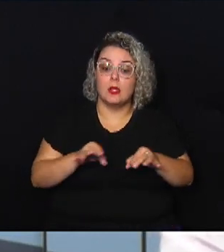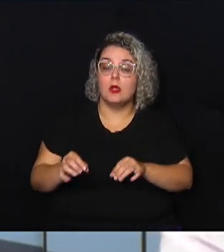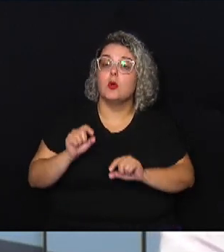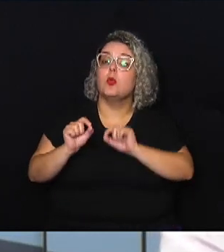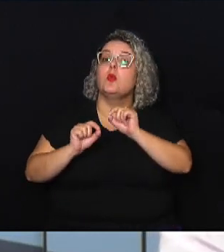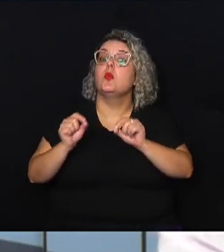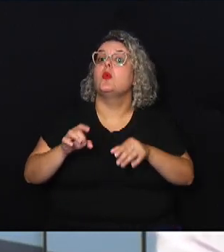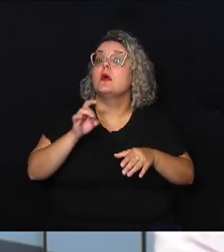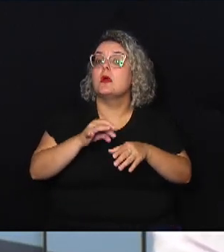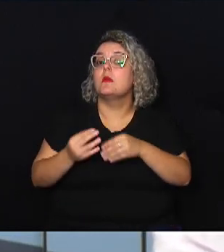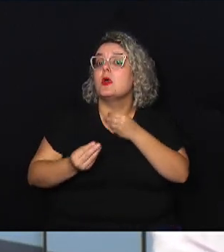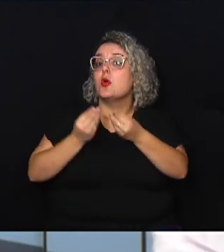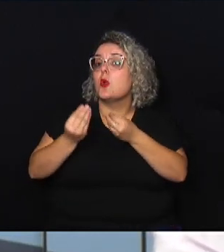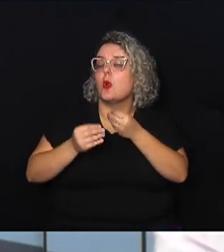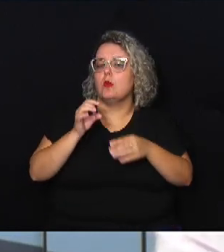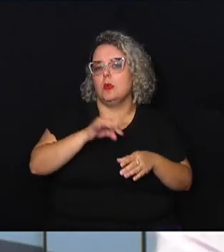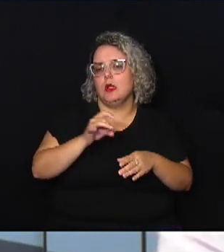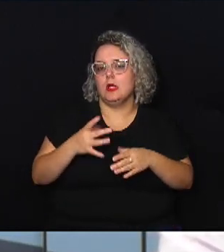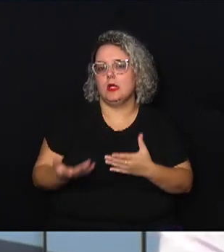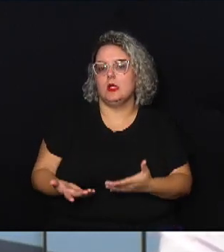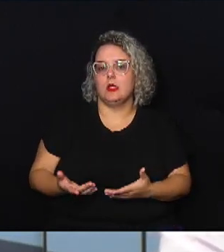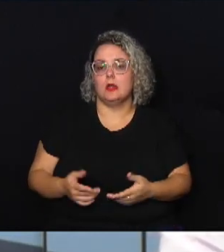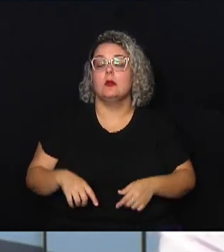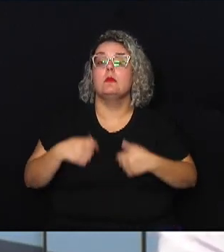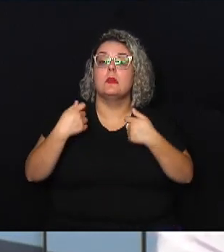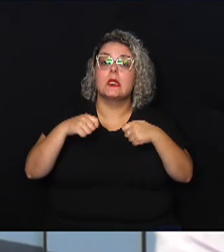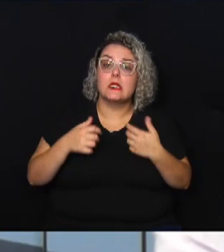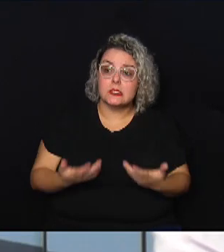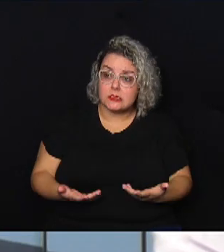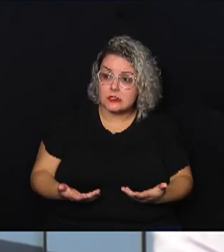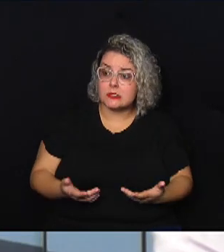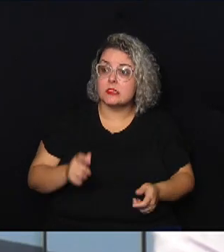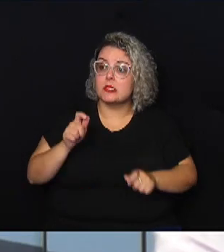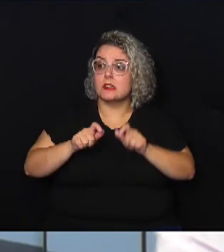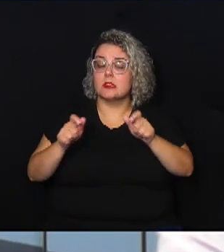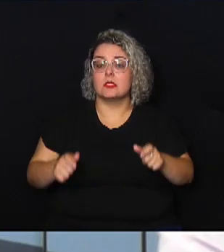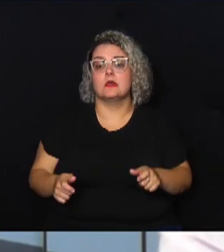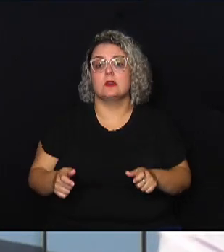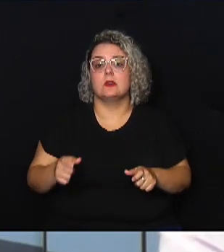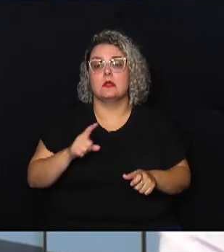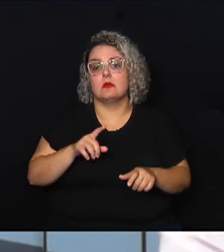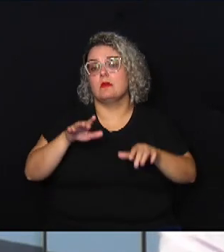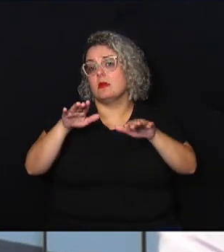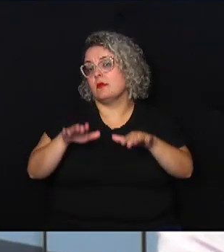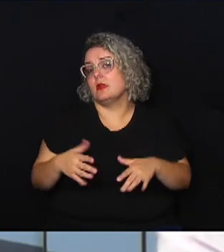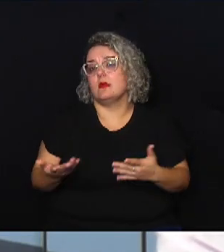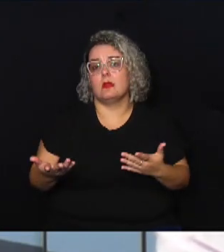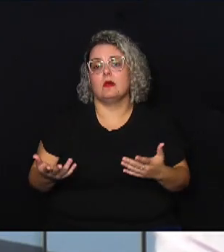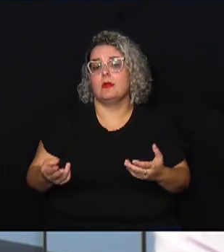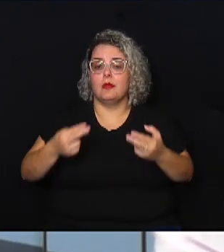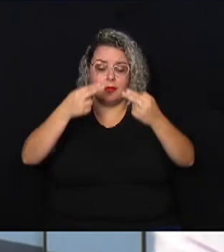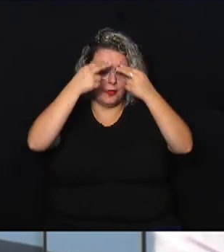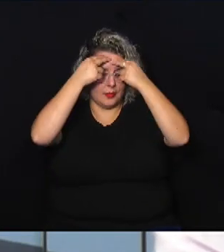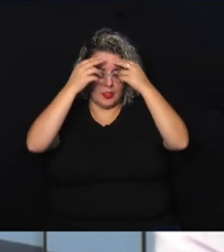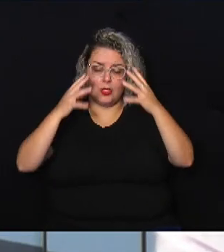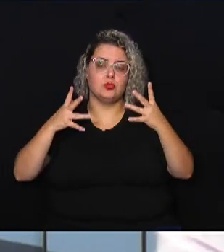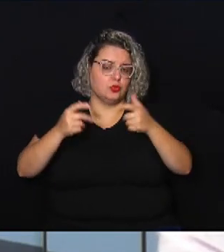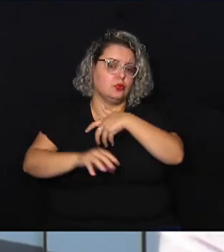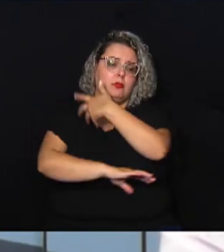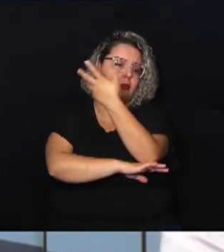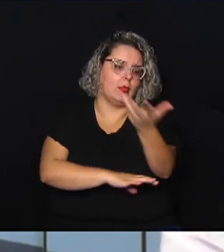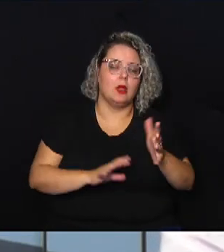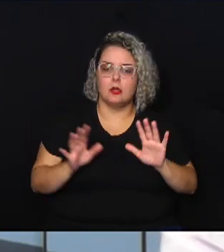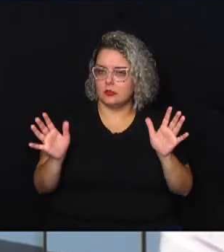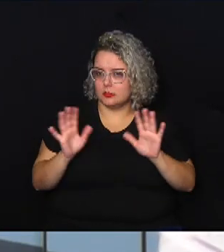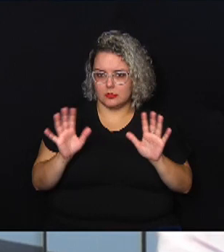plantar e como plantar. É necessário que as pessoas não fiquem com esse trauma que tudo vai cair, que nós